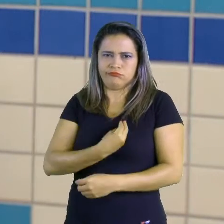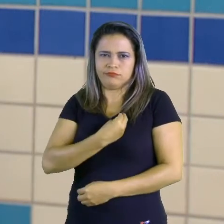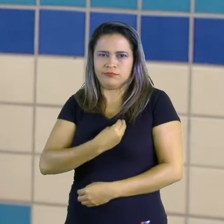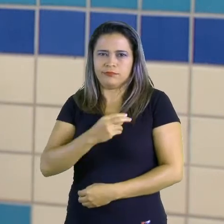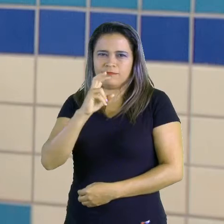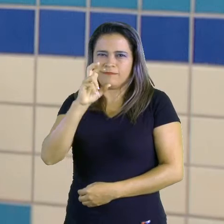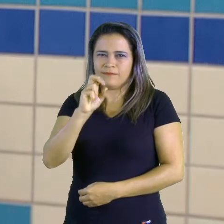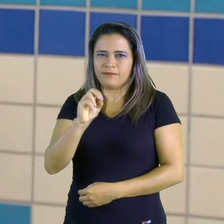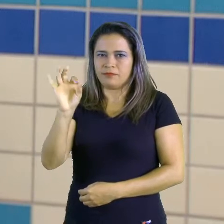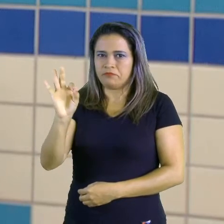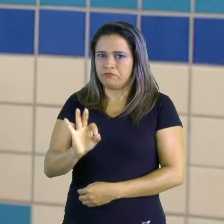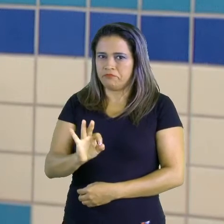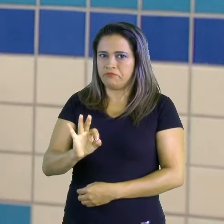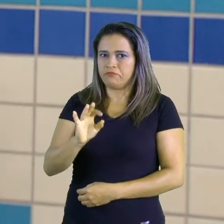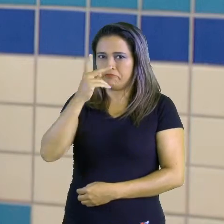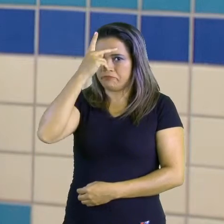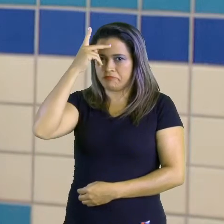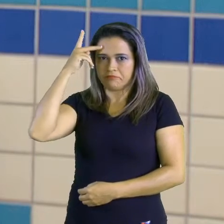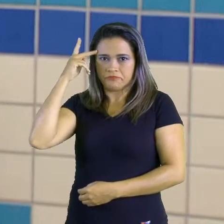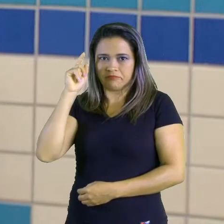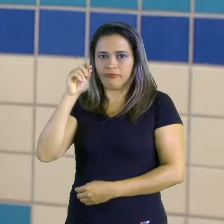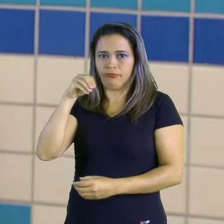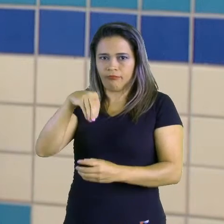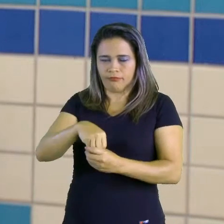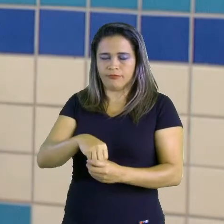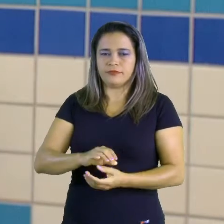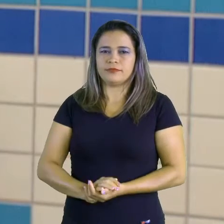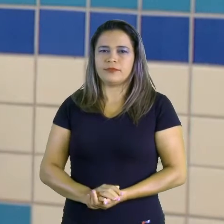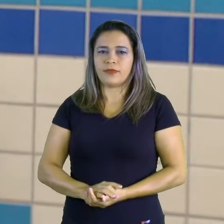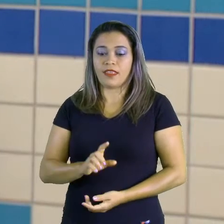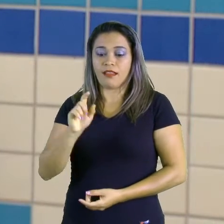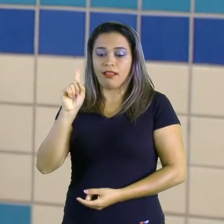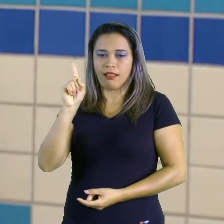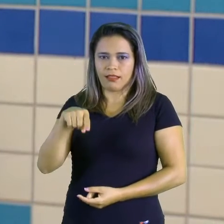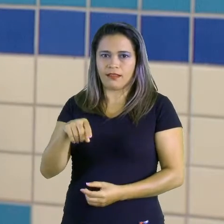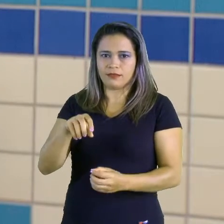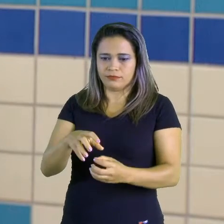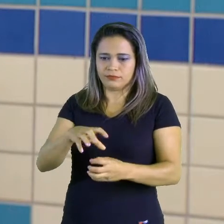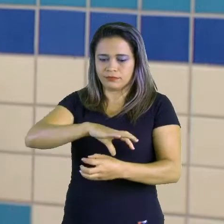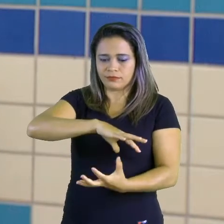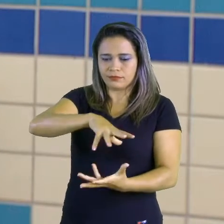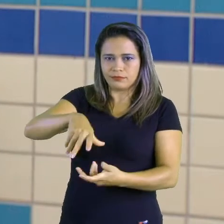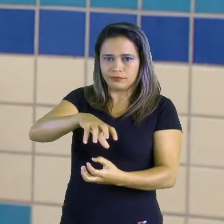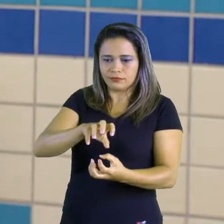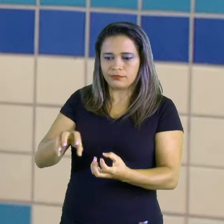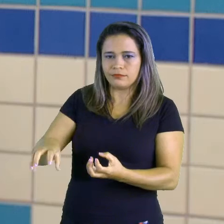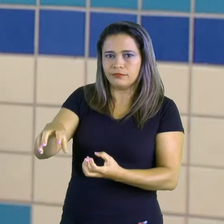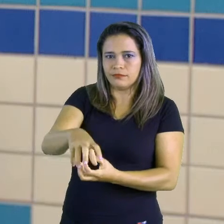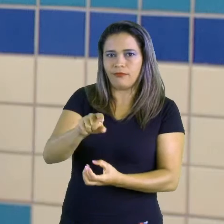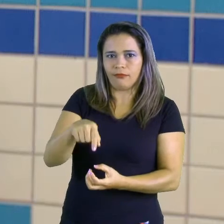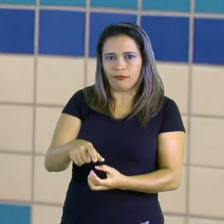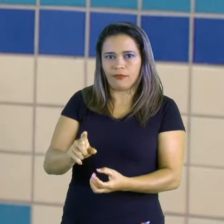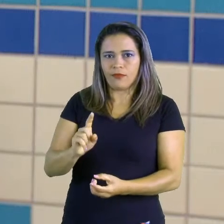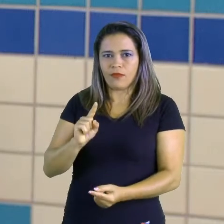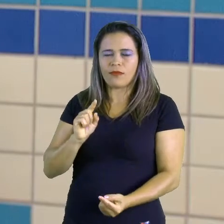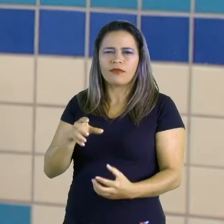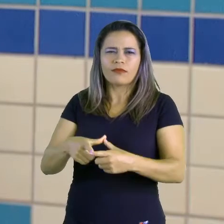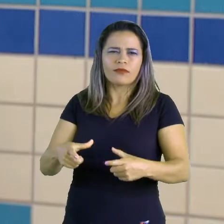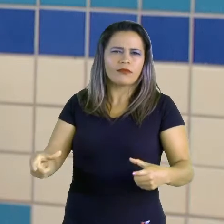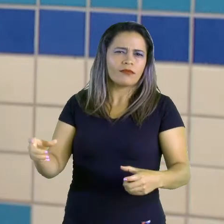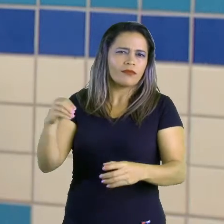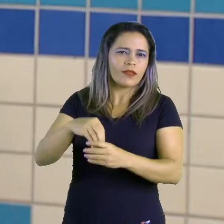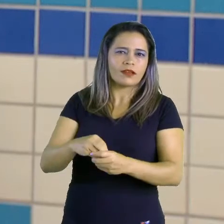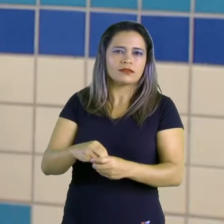da população mundial. Nesse continente também tem os dois países com maior concentração populacional do mundo,